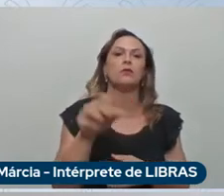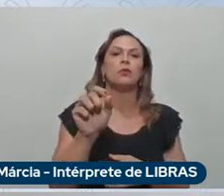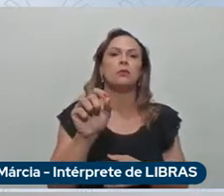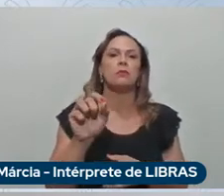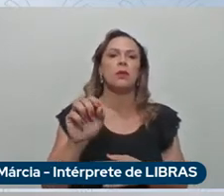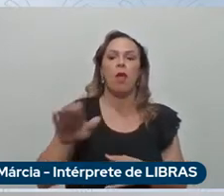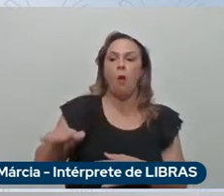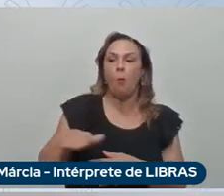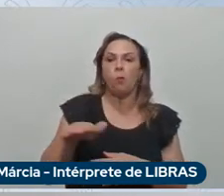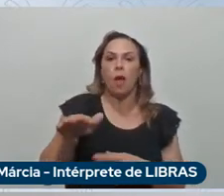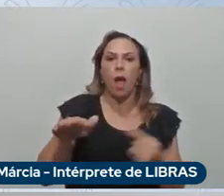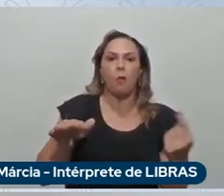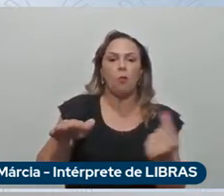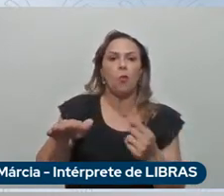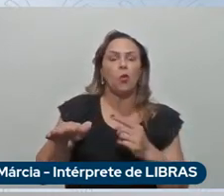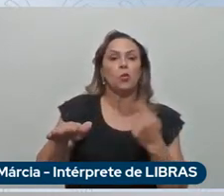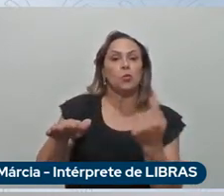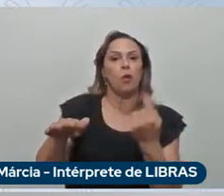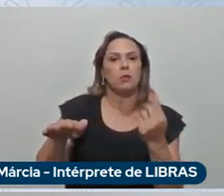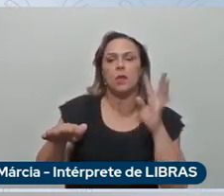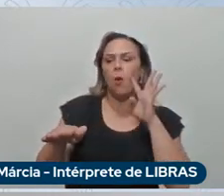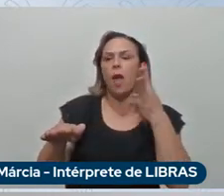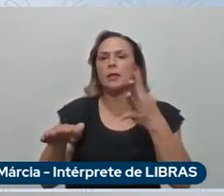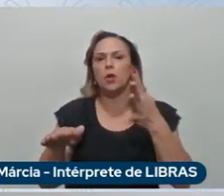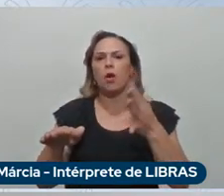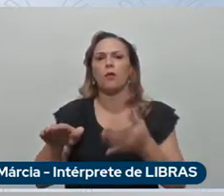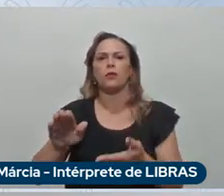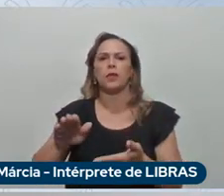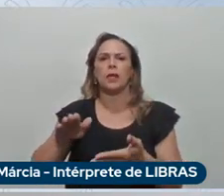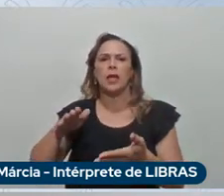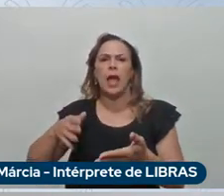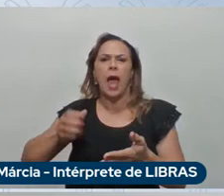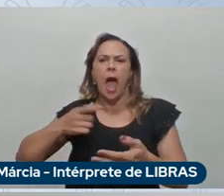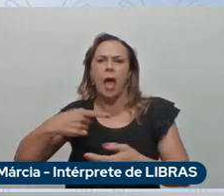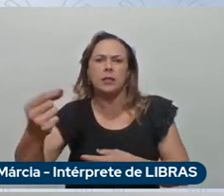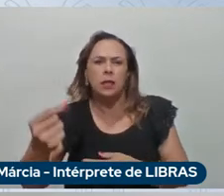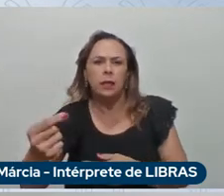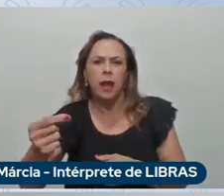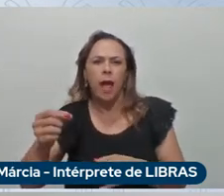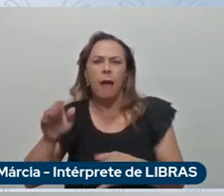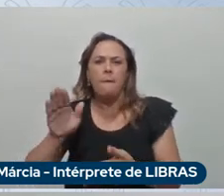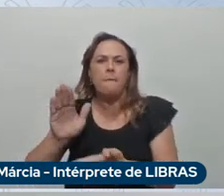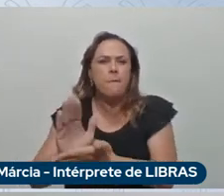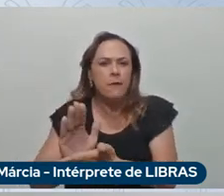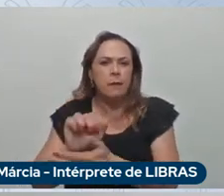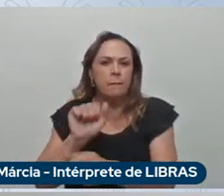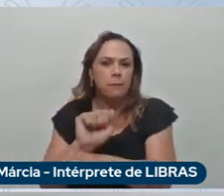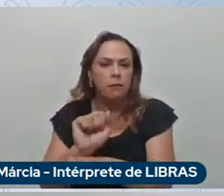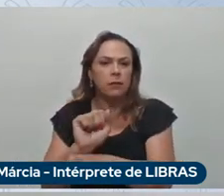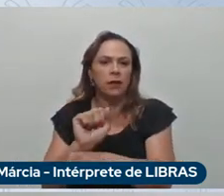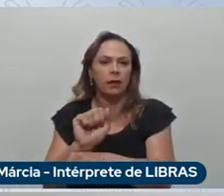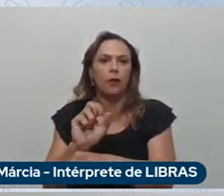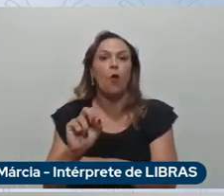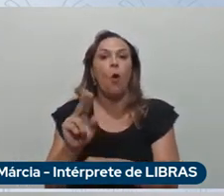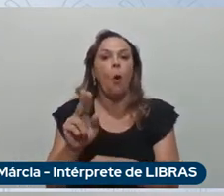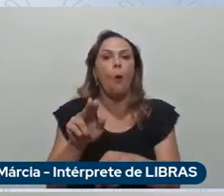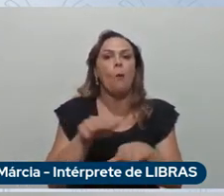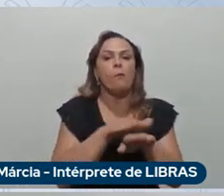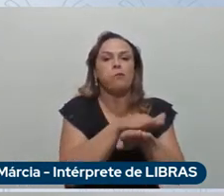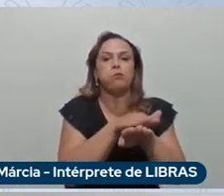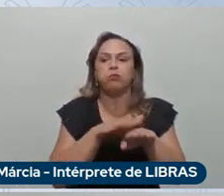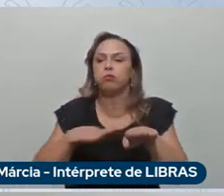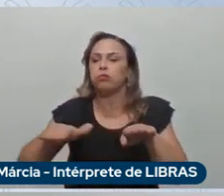também trocar de faixa então por exemplo superar ou evitar um obstáculo que encontrou na